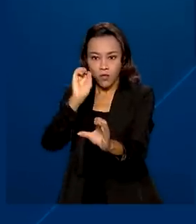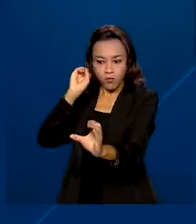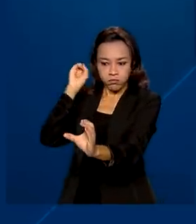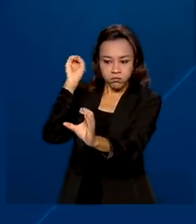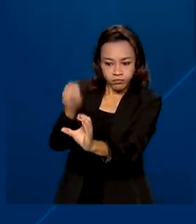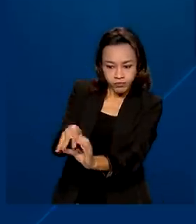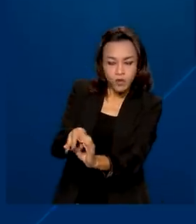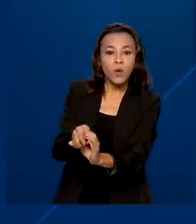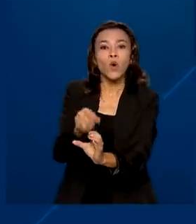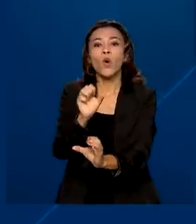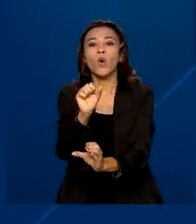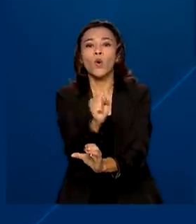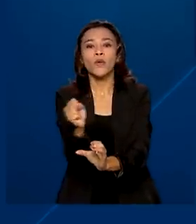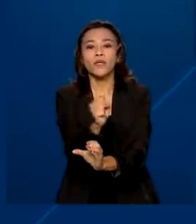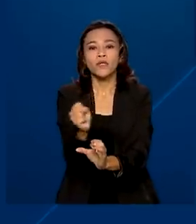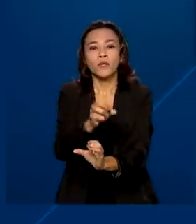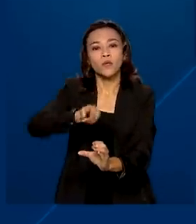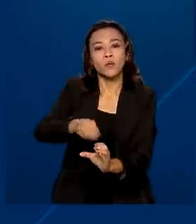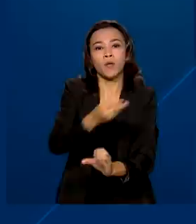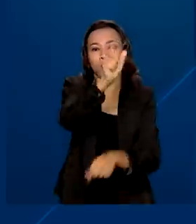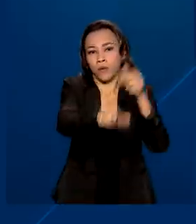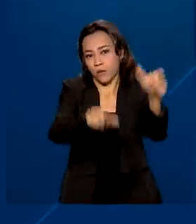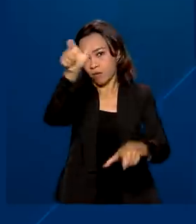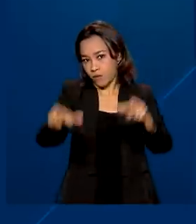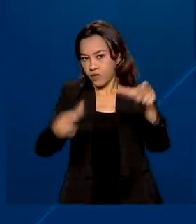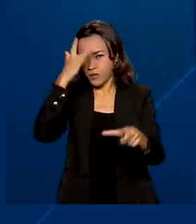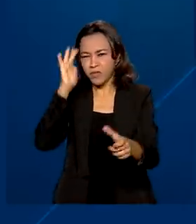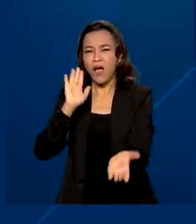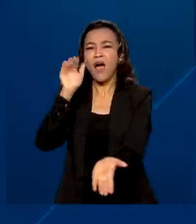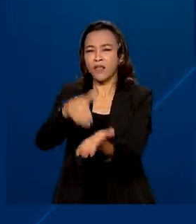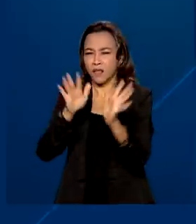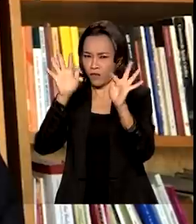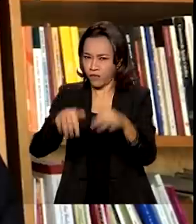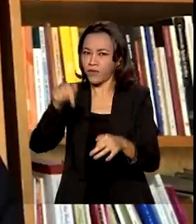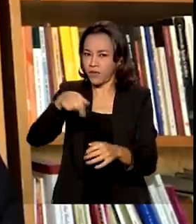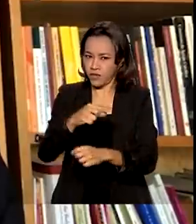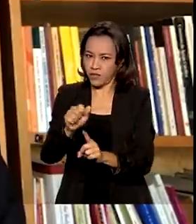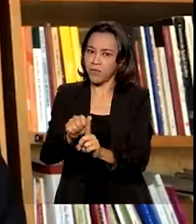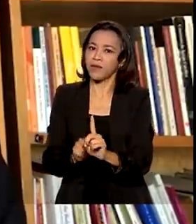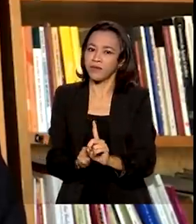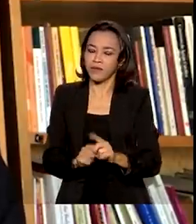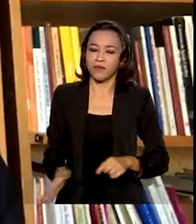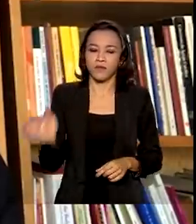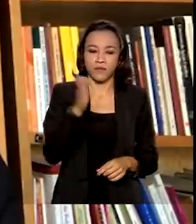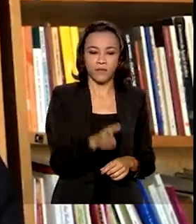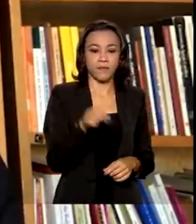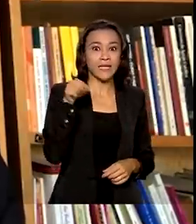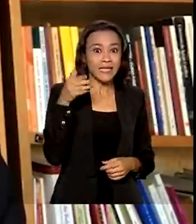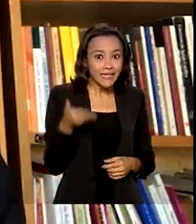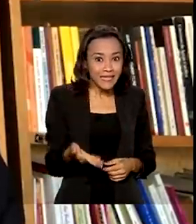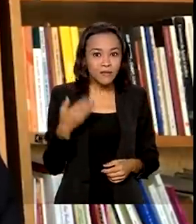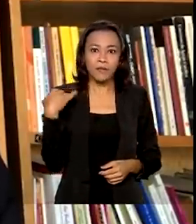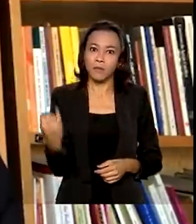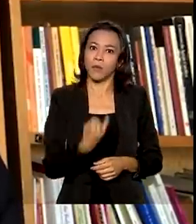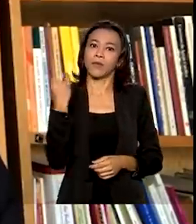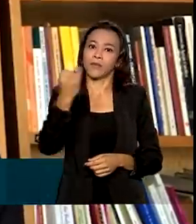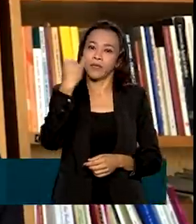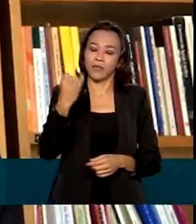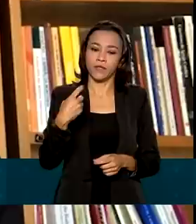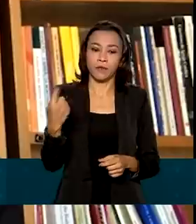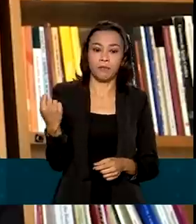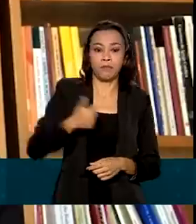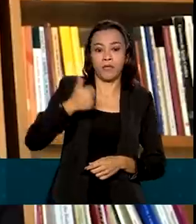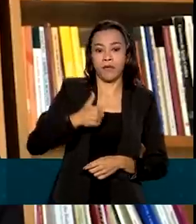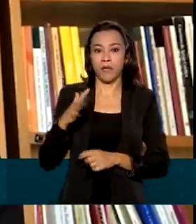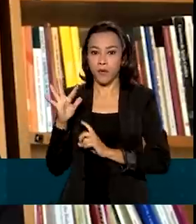de 88 milhões de trabalhadores até o final deste mês. Isso é muito importante por dois fatores. Primeiro que o Fundo de